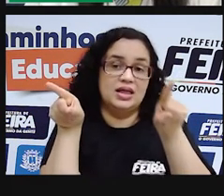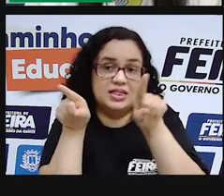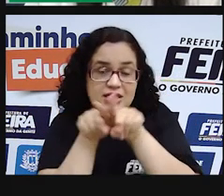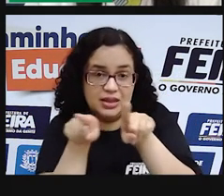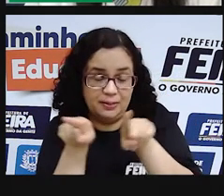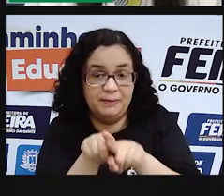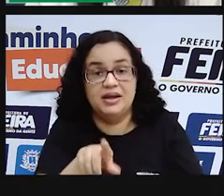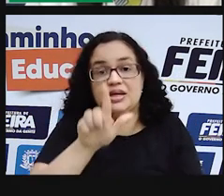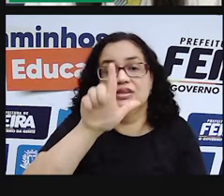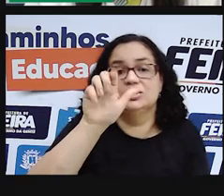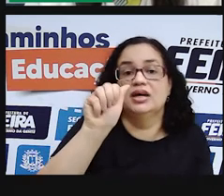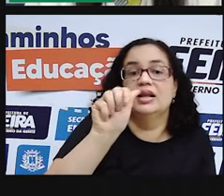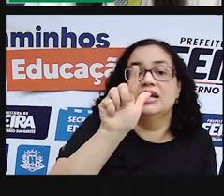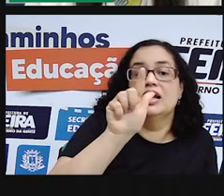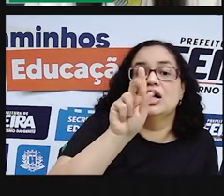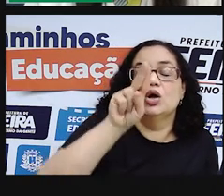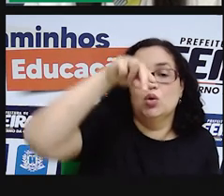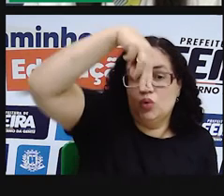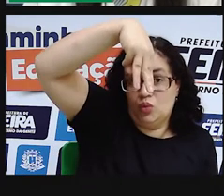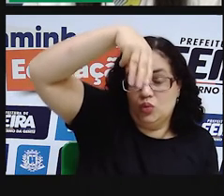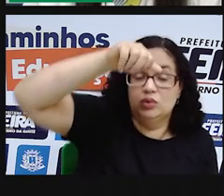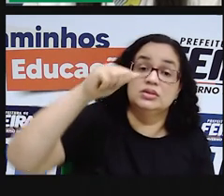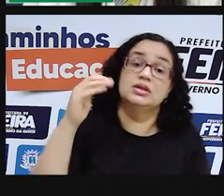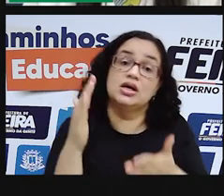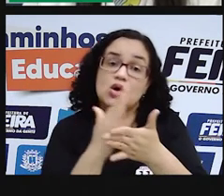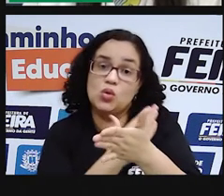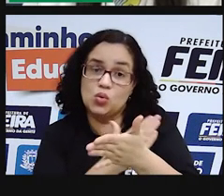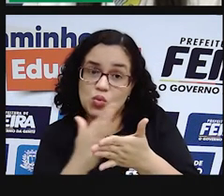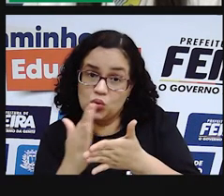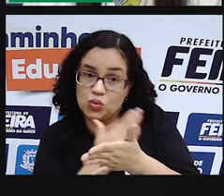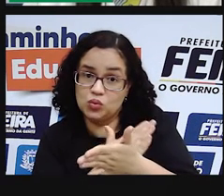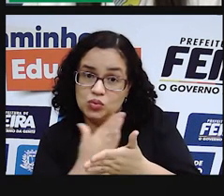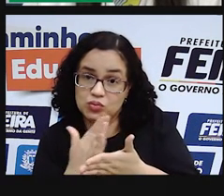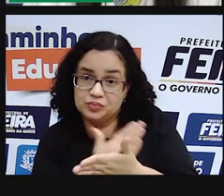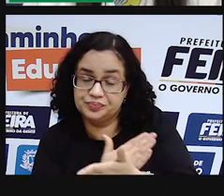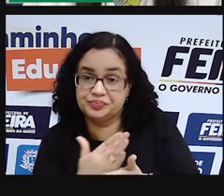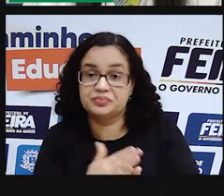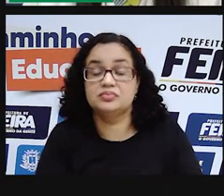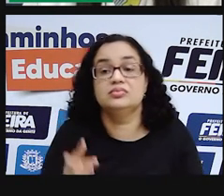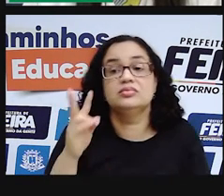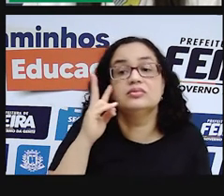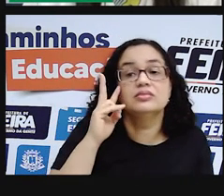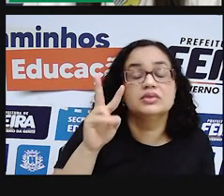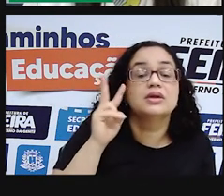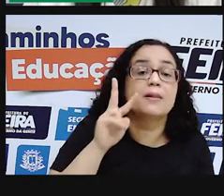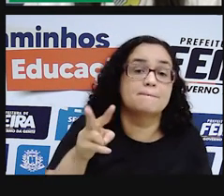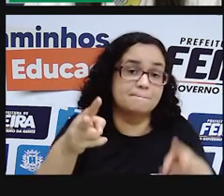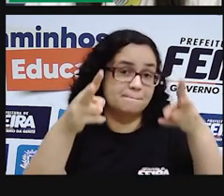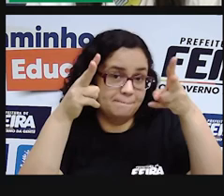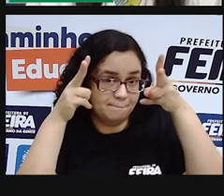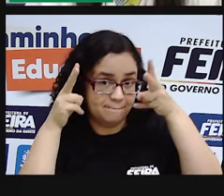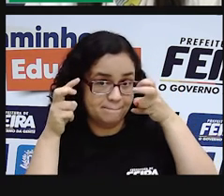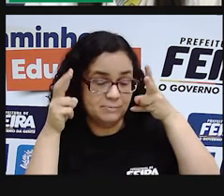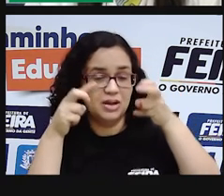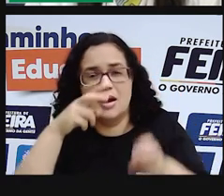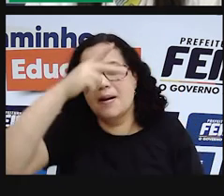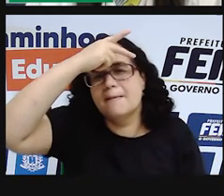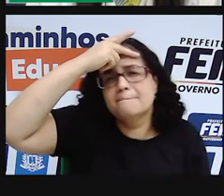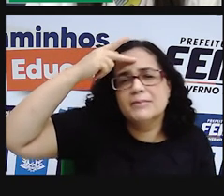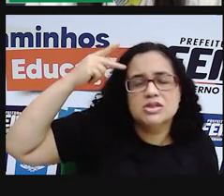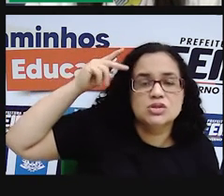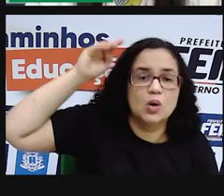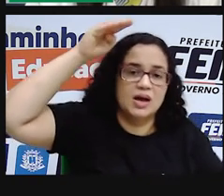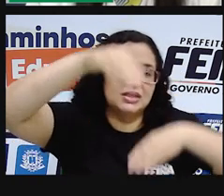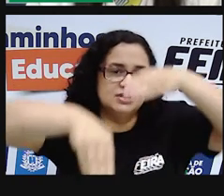lagunas. Porque a gente viu aí que alguns têm um dos lagos mesmo que mostrou, não sei se vocês perceberam, aquele em que as pessoas